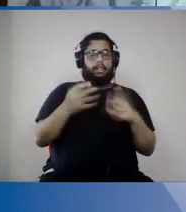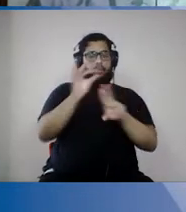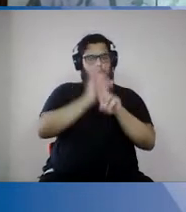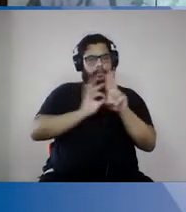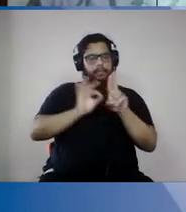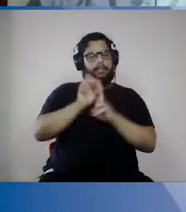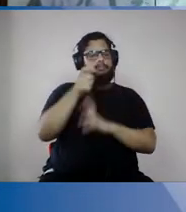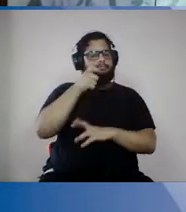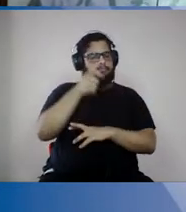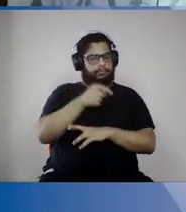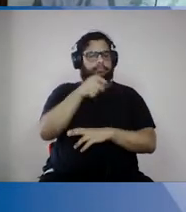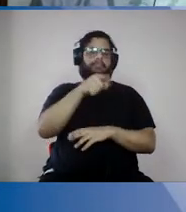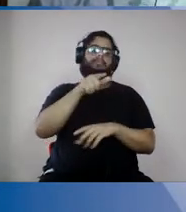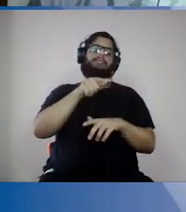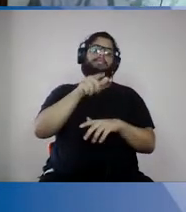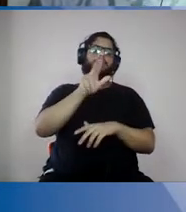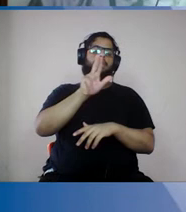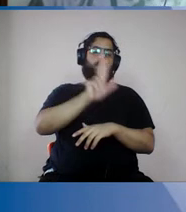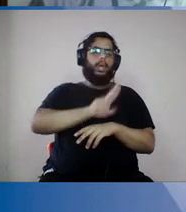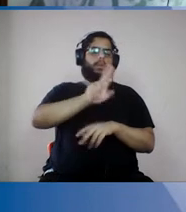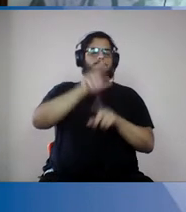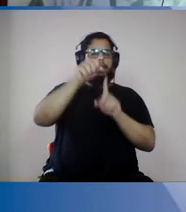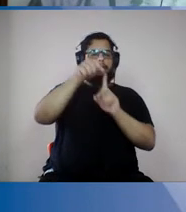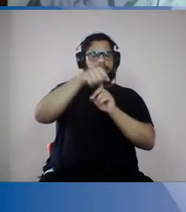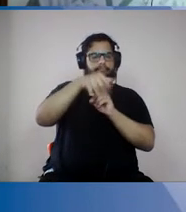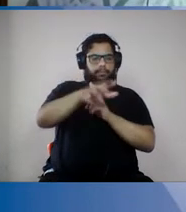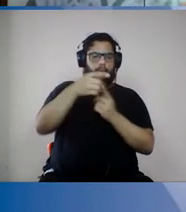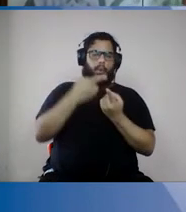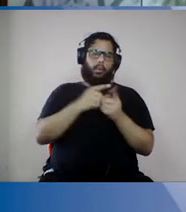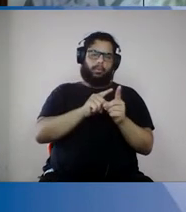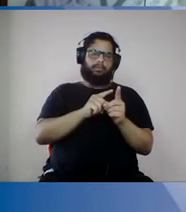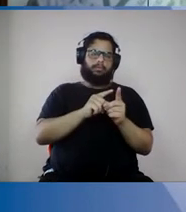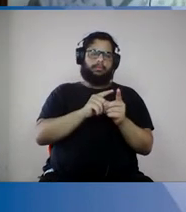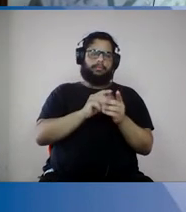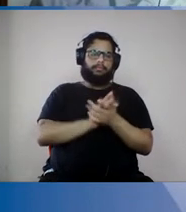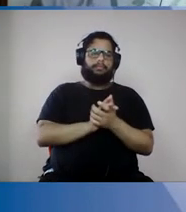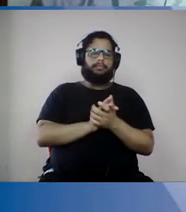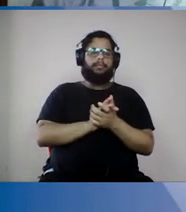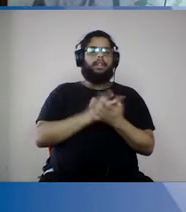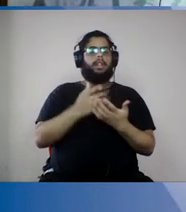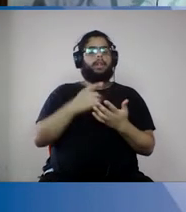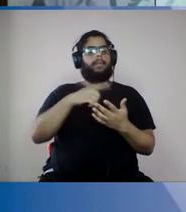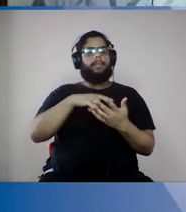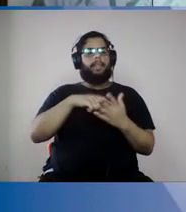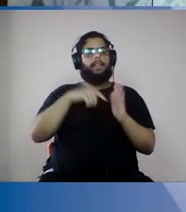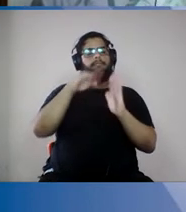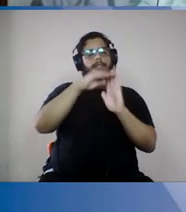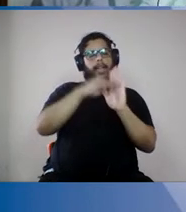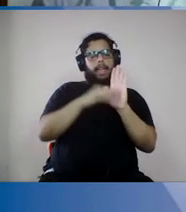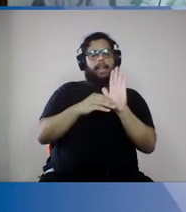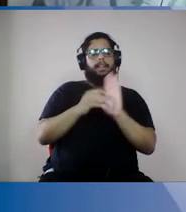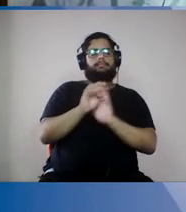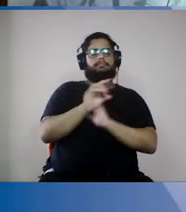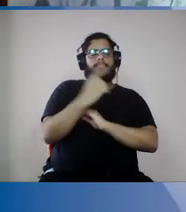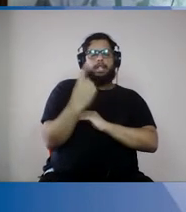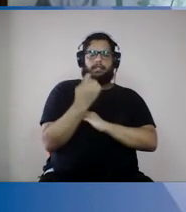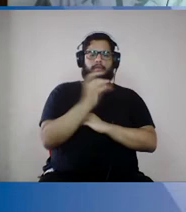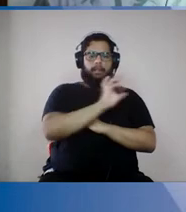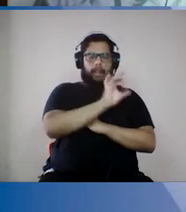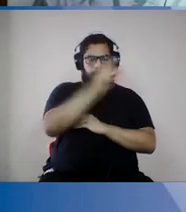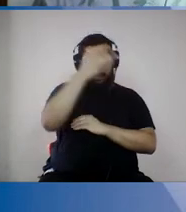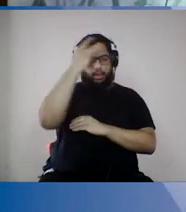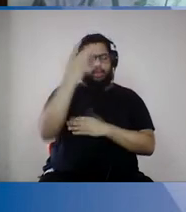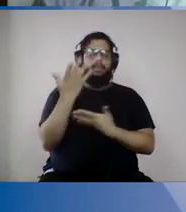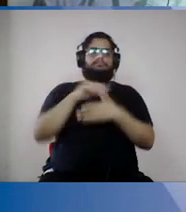interessada em trabalhar a contenção da transmissão comunitária, né? Então, tem as medidas individuais, né? De lavar a mão, higiene, etc.